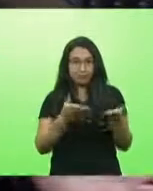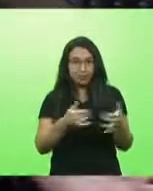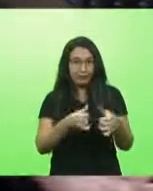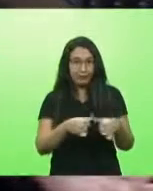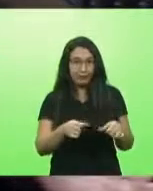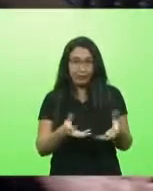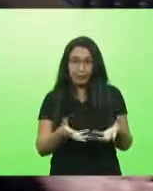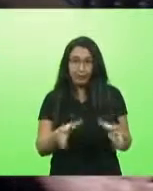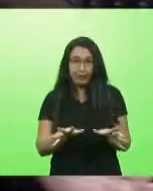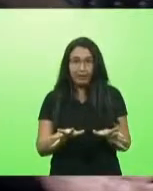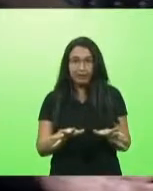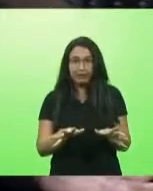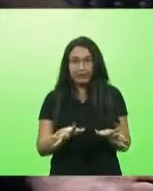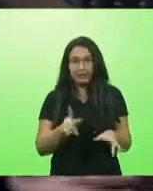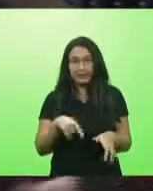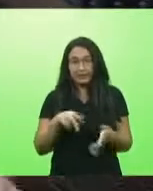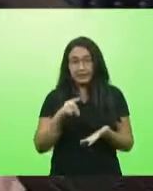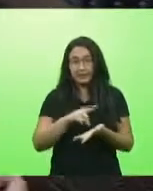essa é a realidade